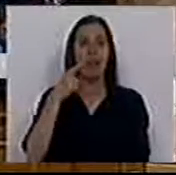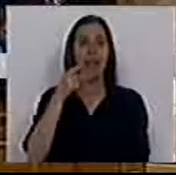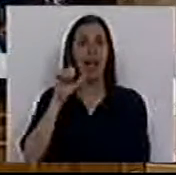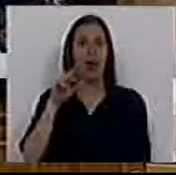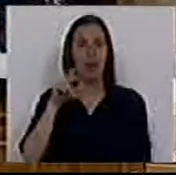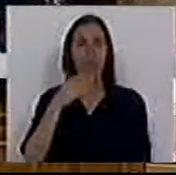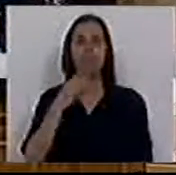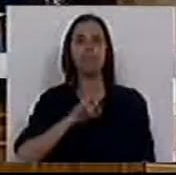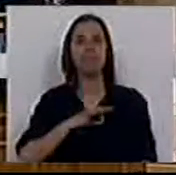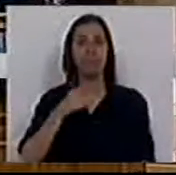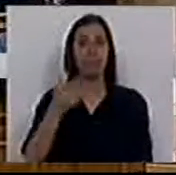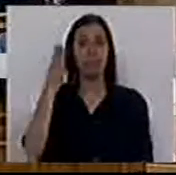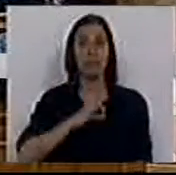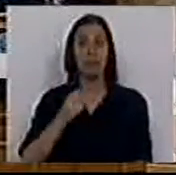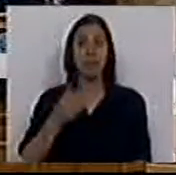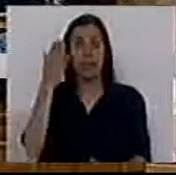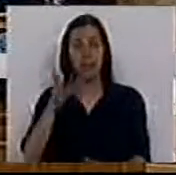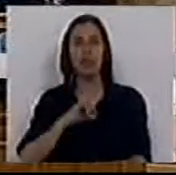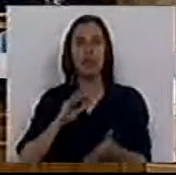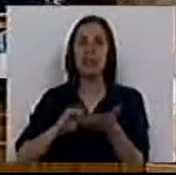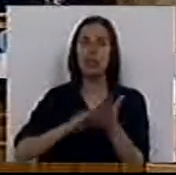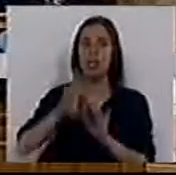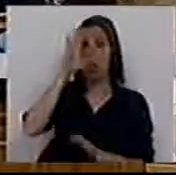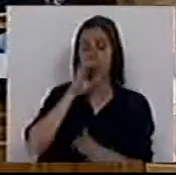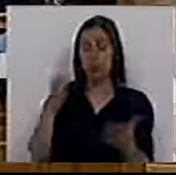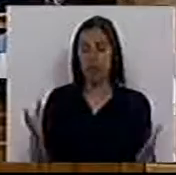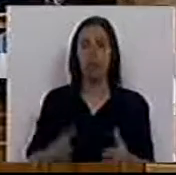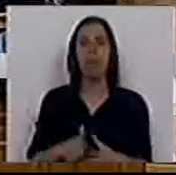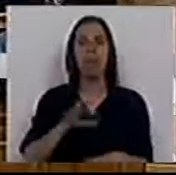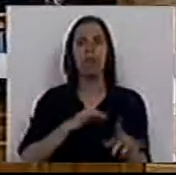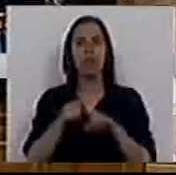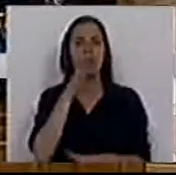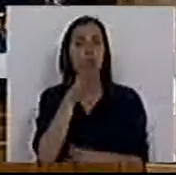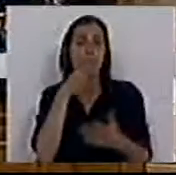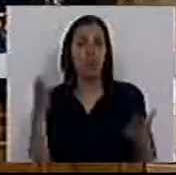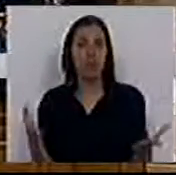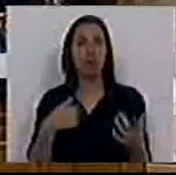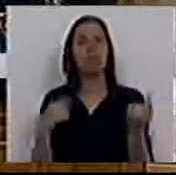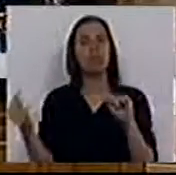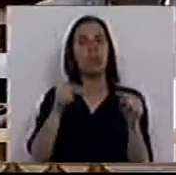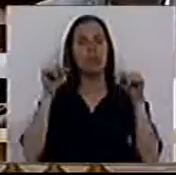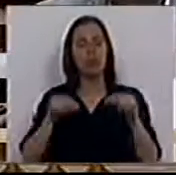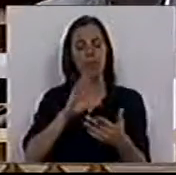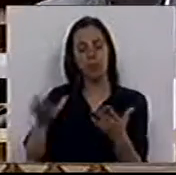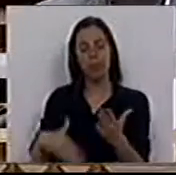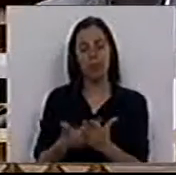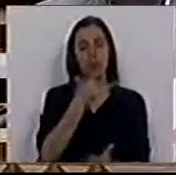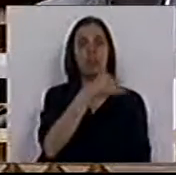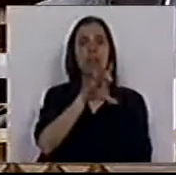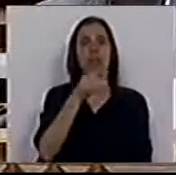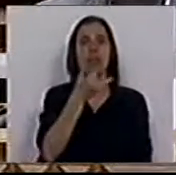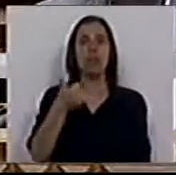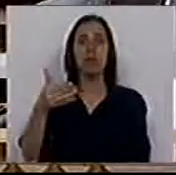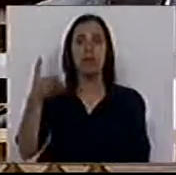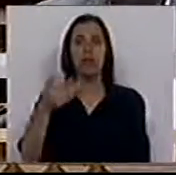Muito obrigada Sr. Presidente, Sr. Presidente, Srs. Secretários de Estado, Srs. e Srs. Deputados, discutimos aqui as propostas 216